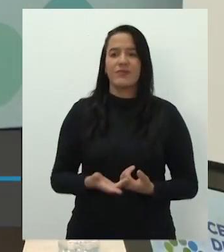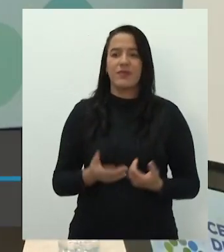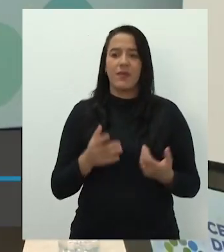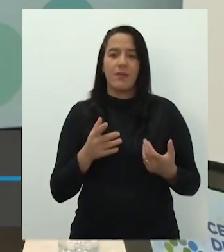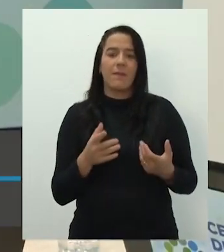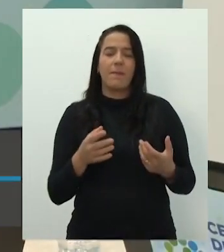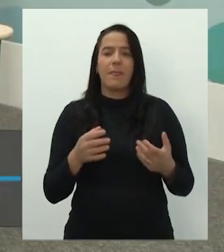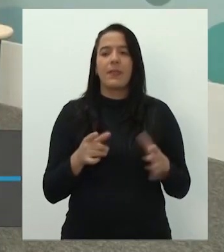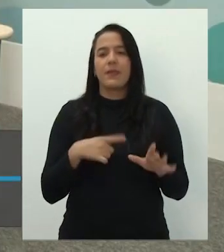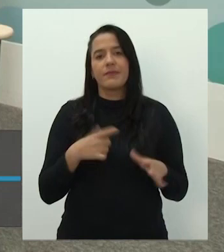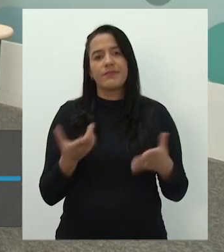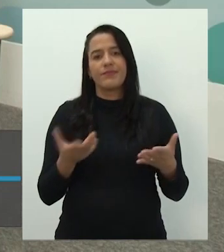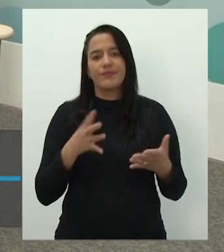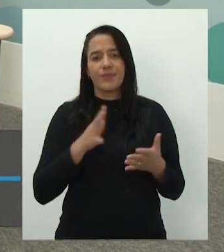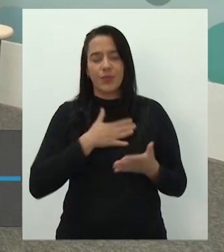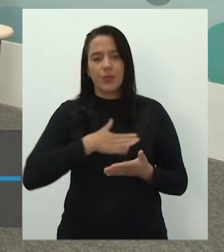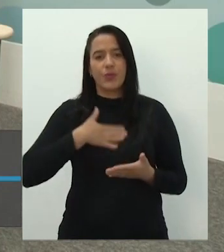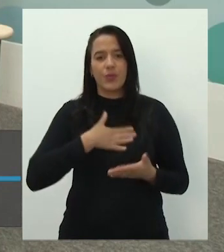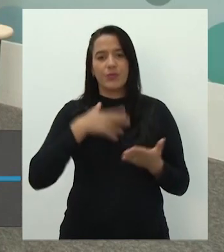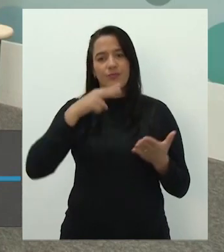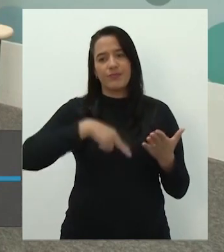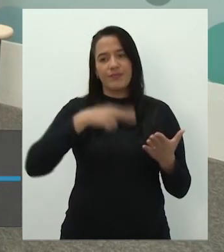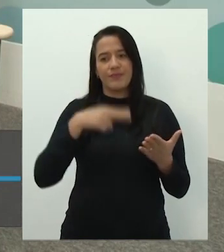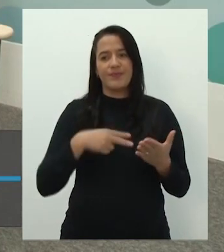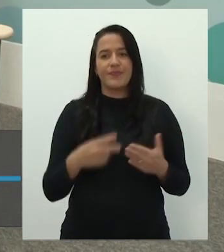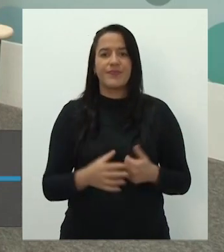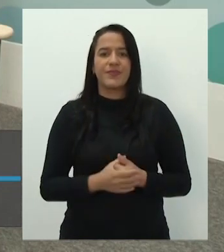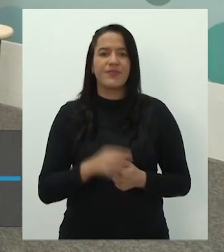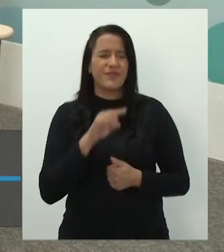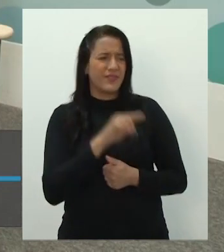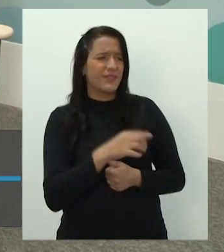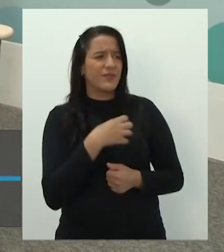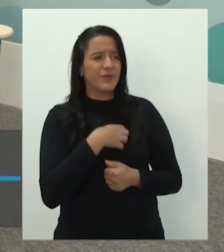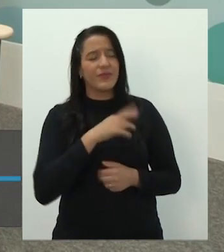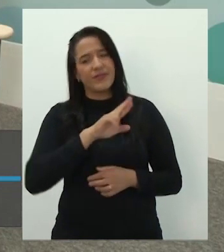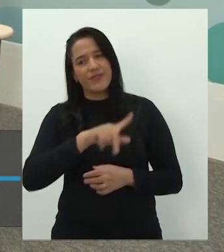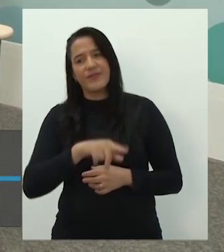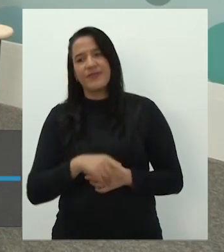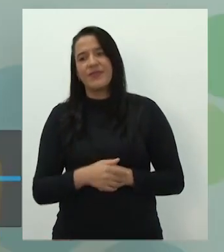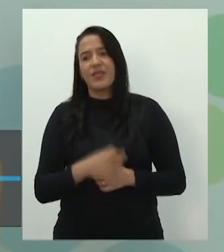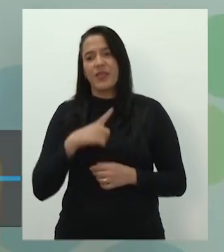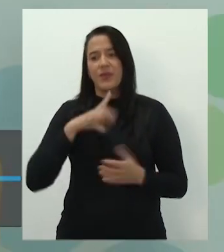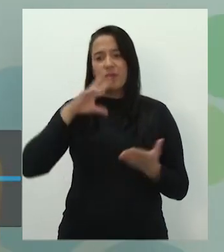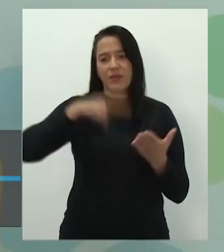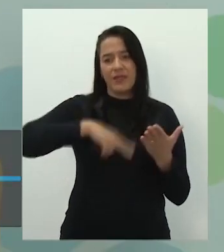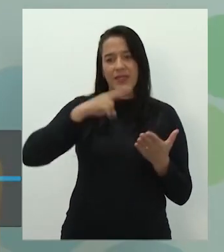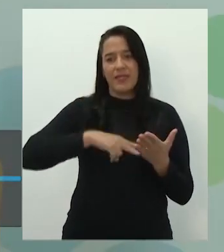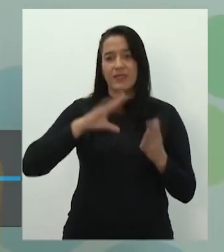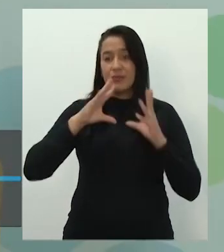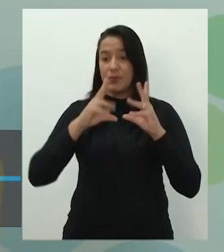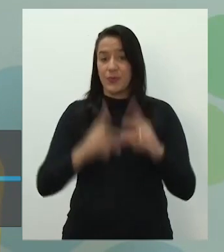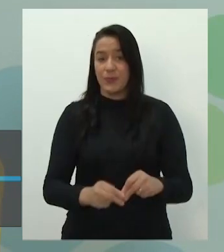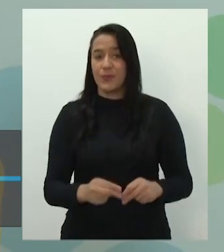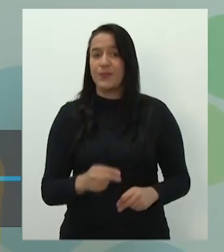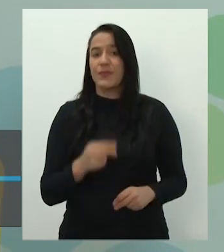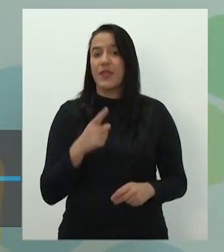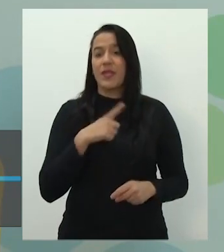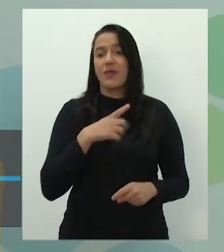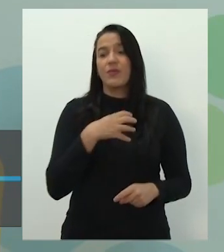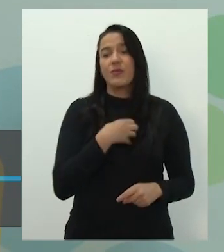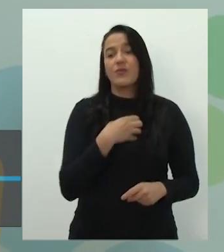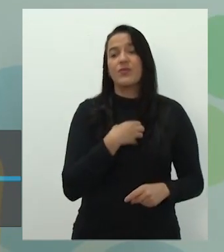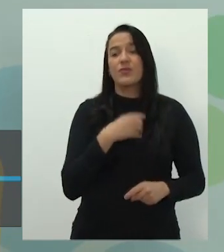como... Olha, eu tenho... Você vive falando aí, você tem gostos estranhos, eu também tenho. gosto de ler tudo. Inclusive, eu tenho uma mania de ler